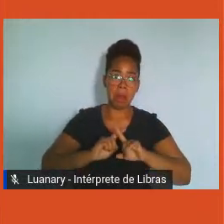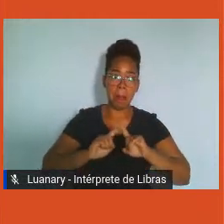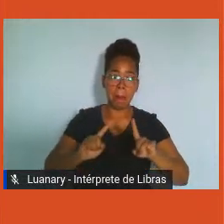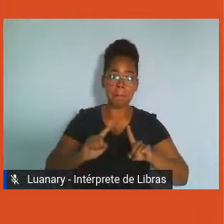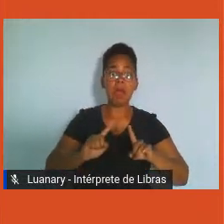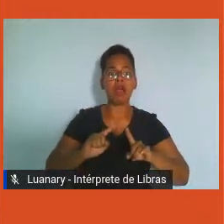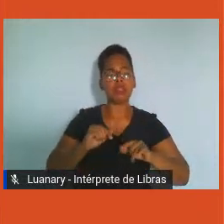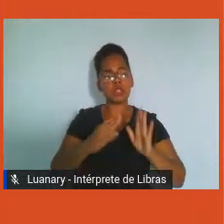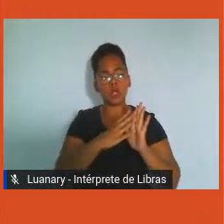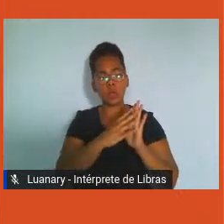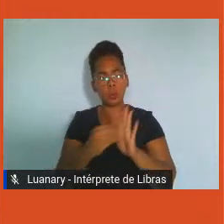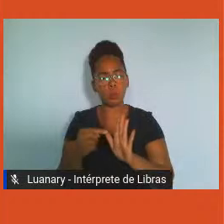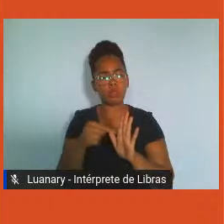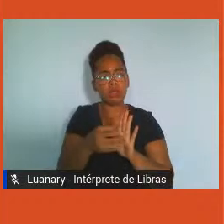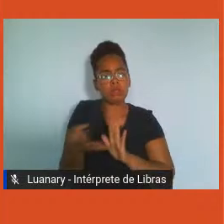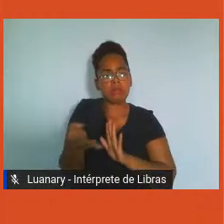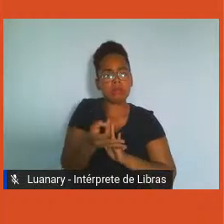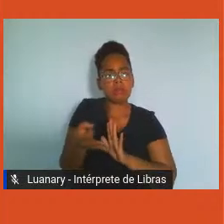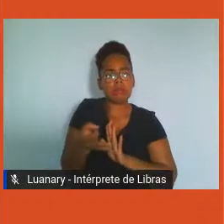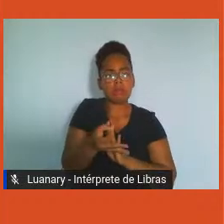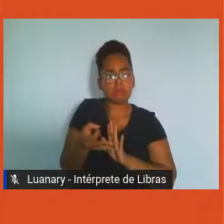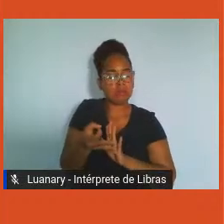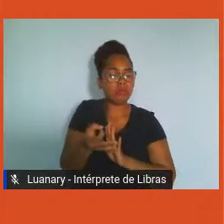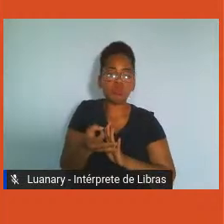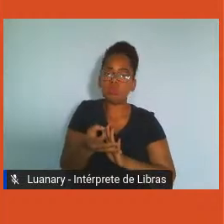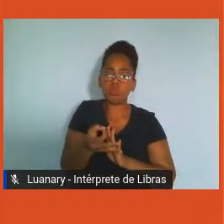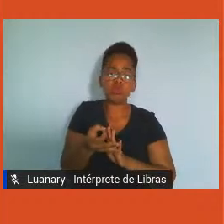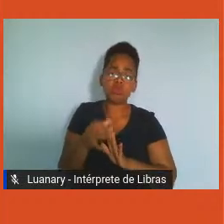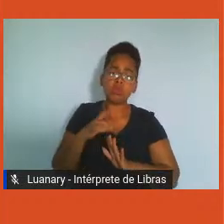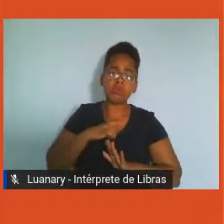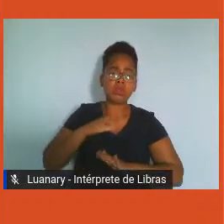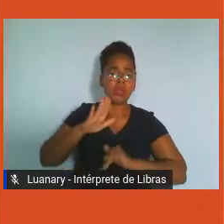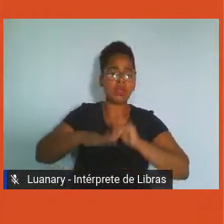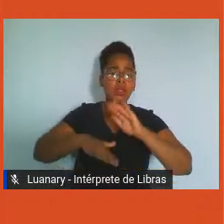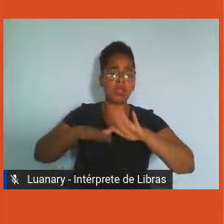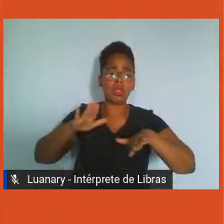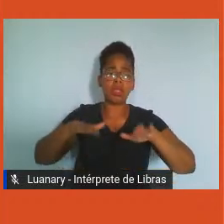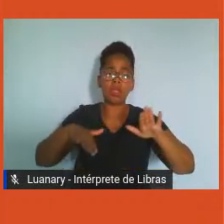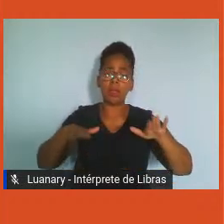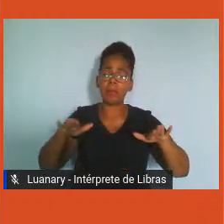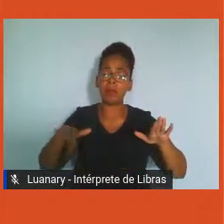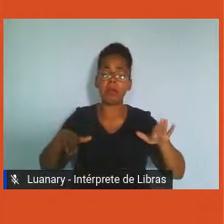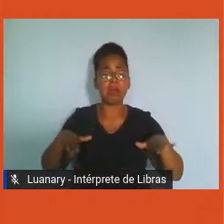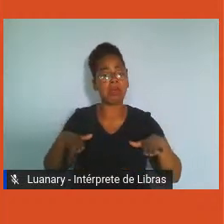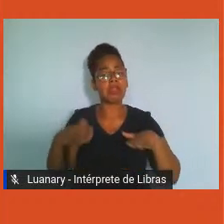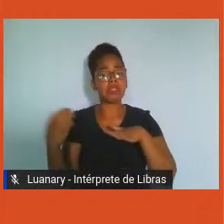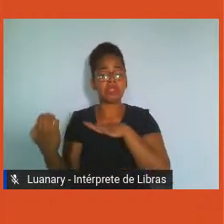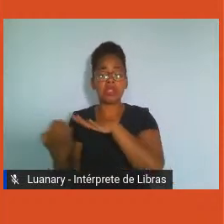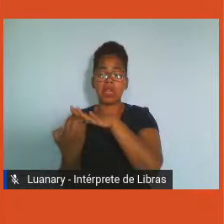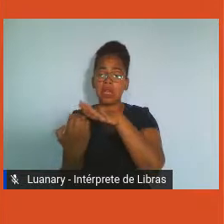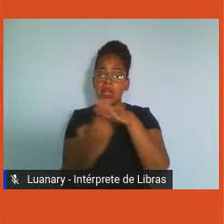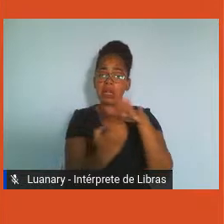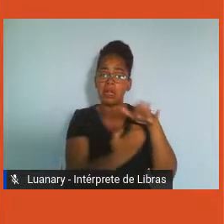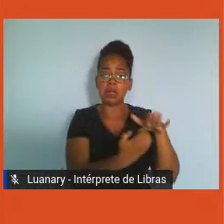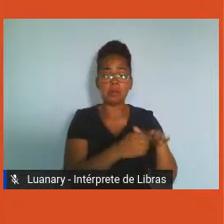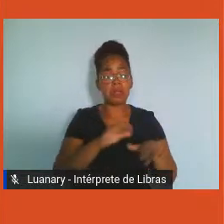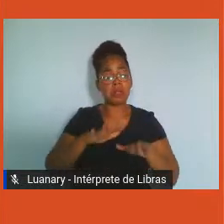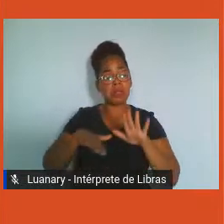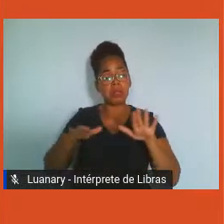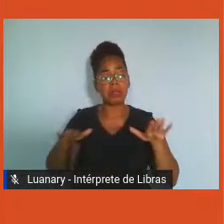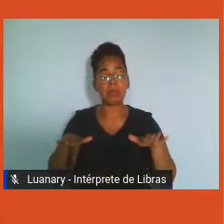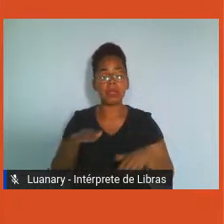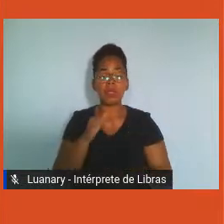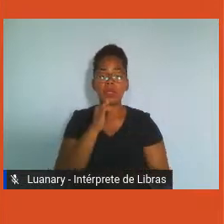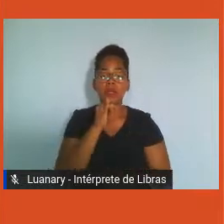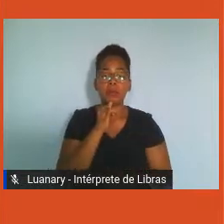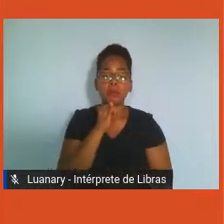construir ações dentro de um programa de bem-estar, é muito singular as necessidades de cada empresa, né, a gente pode